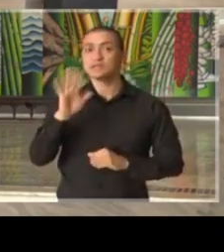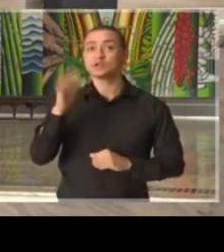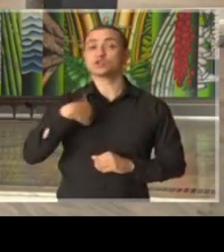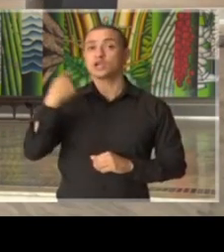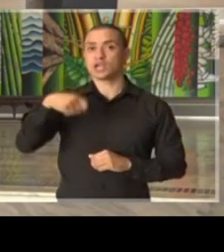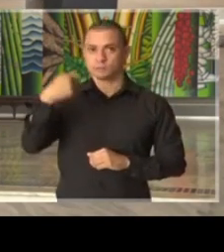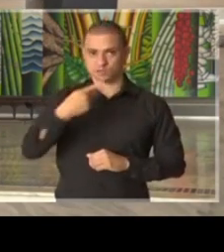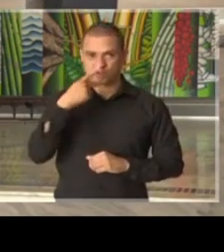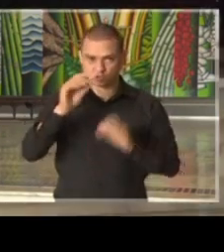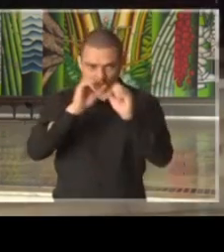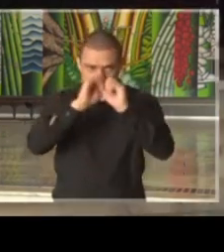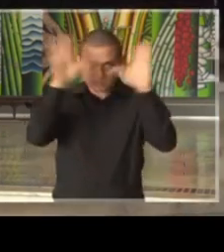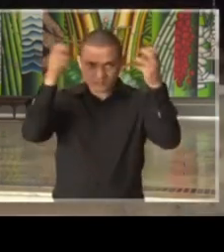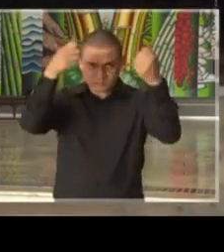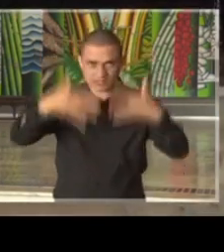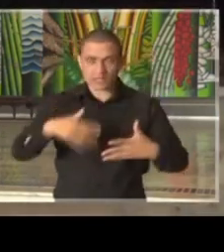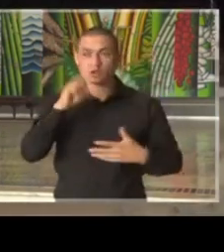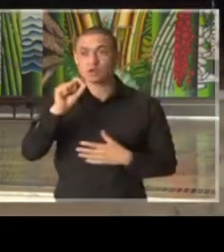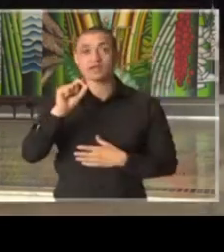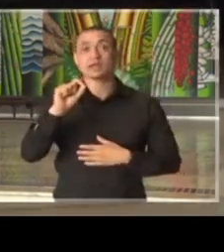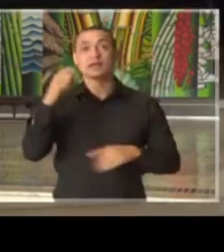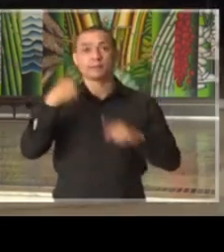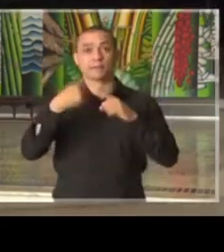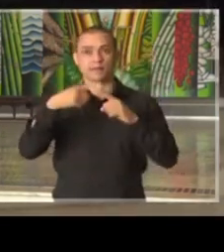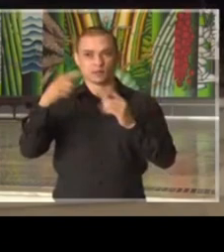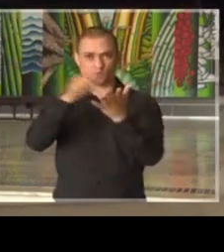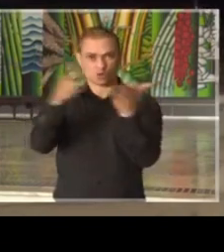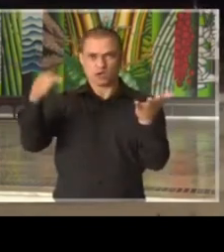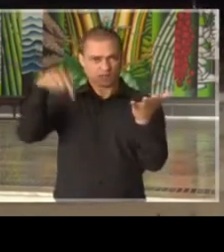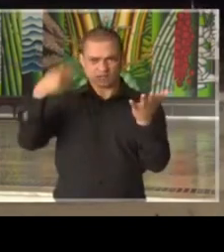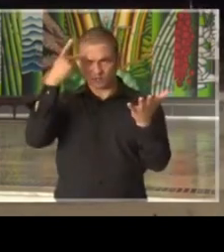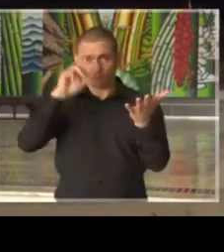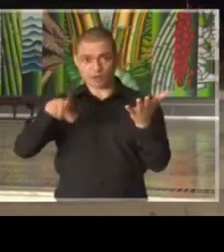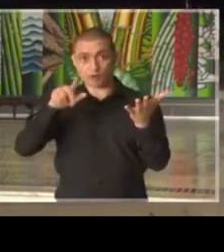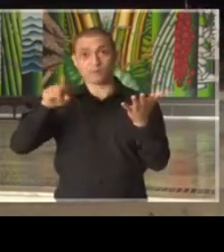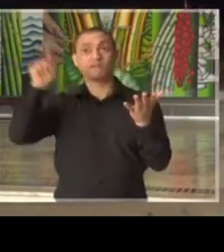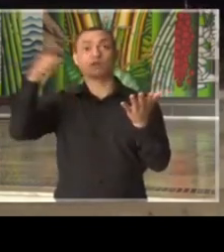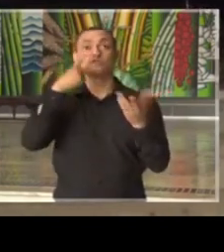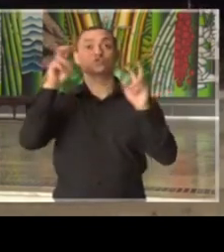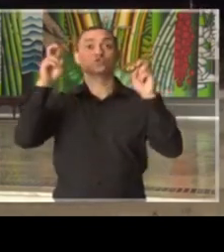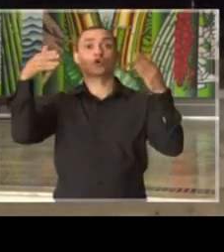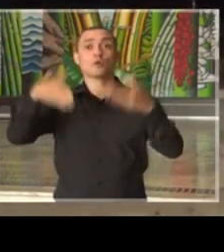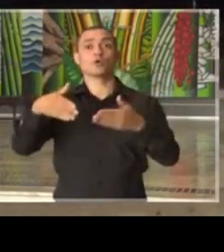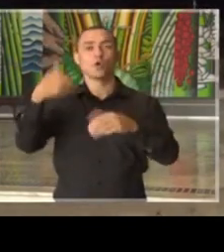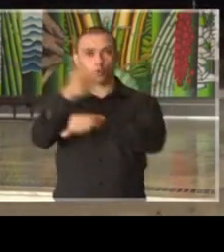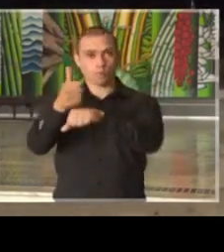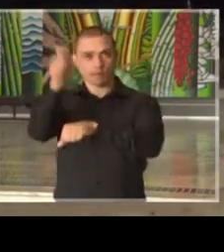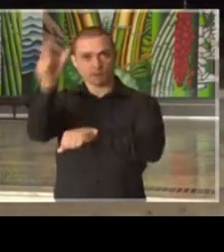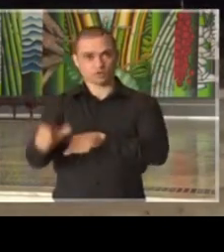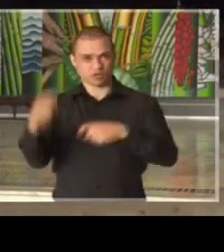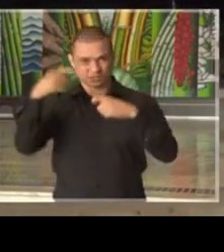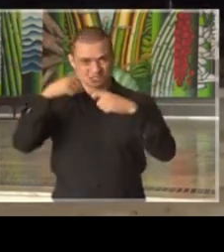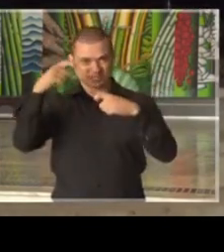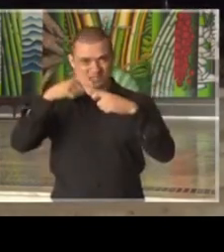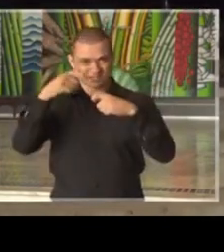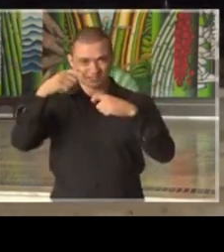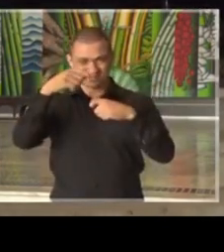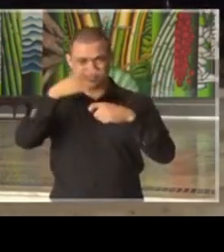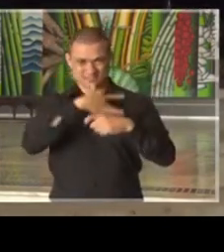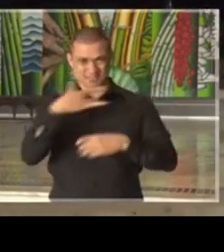fazer um esclarecimento, porque foi manchete de um jornal não aqui de São Paulo, sobre uma profissional de saúde que